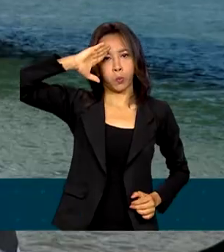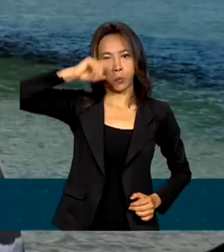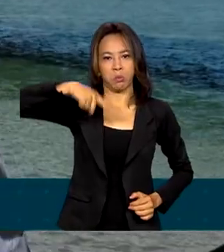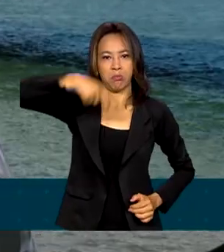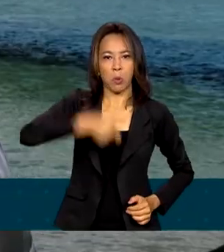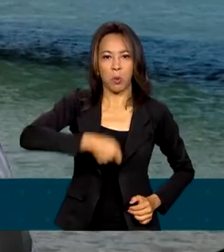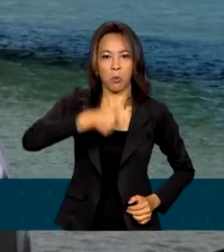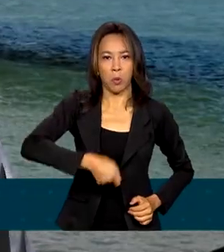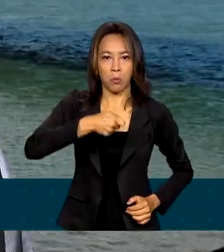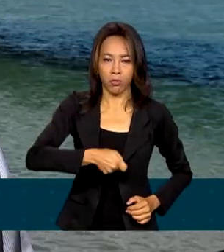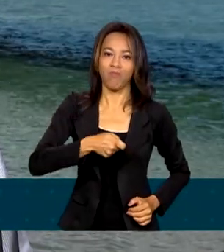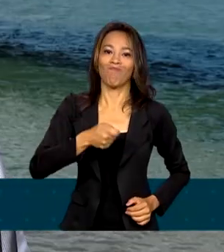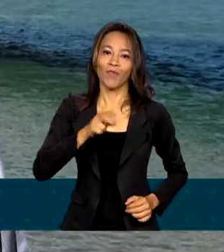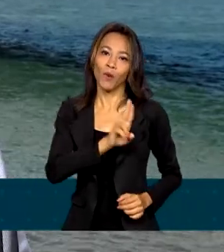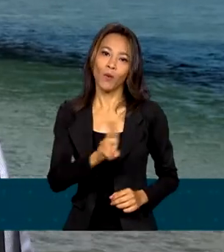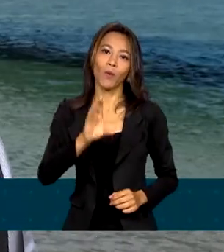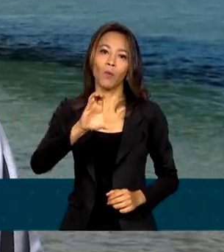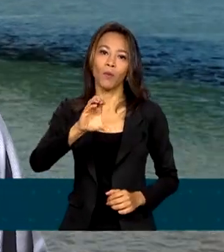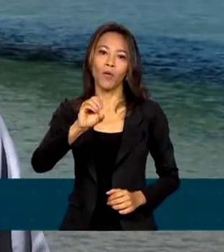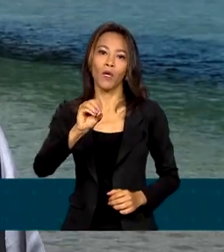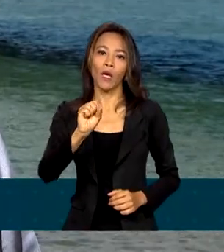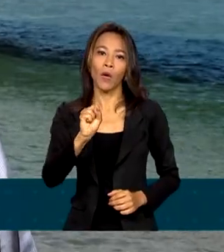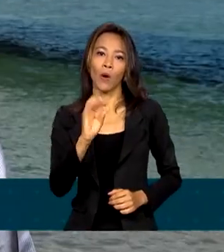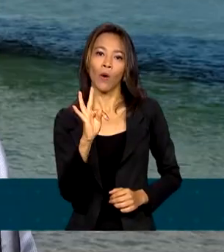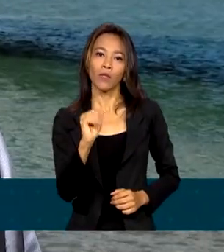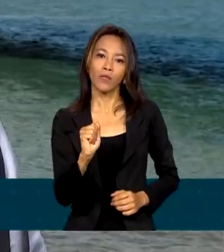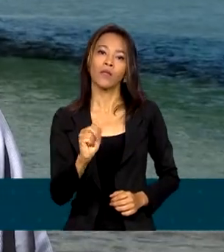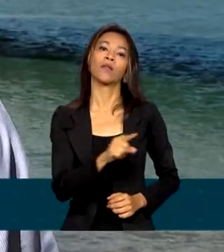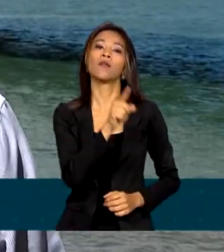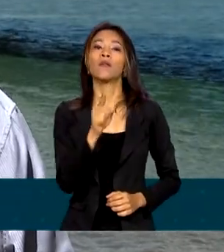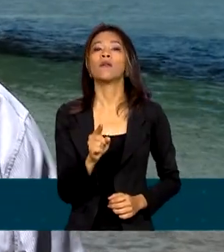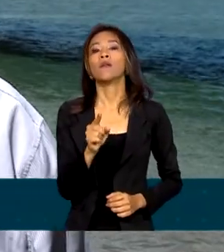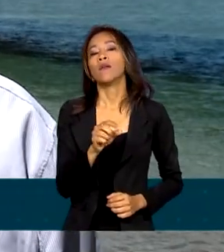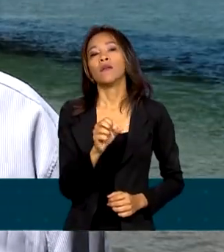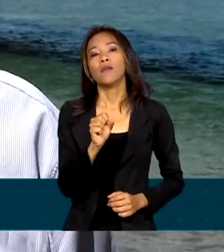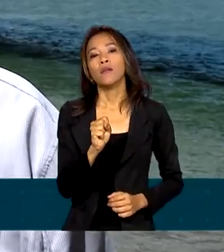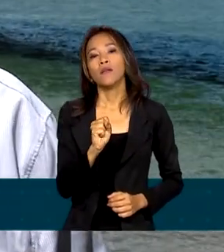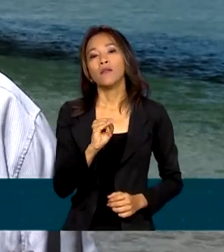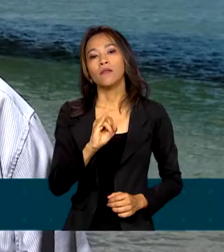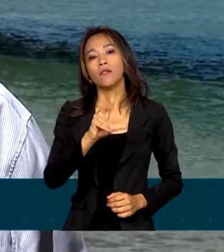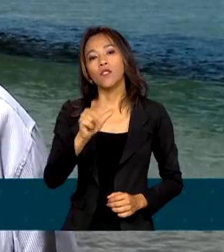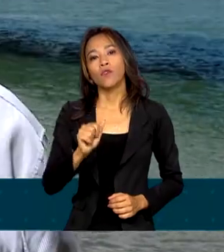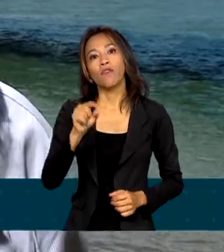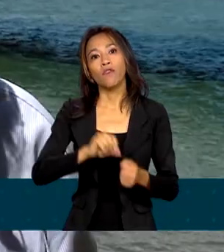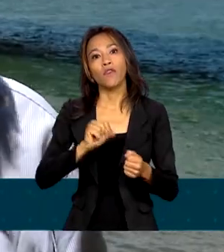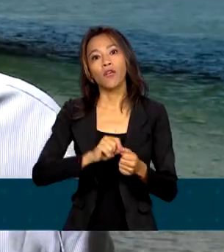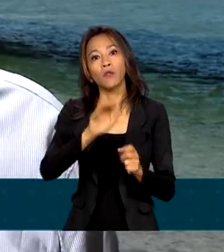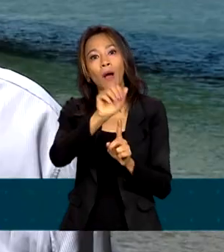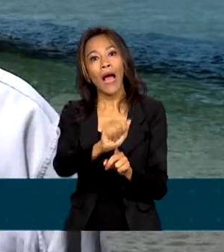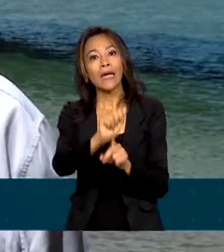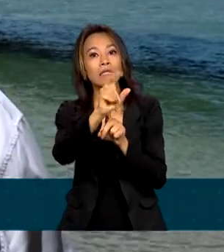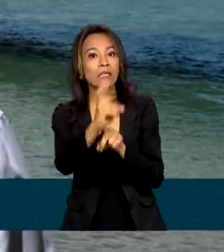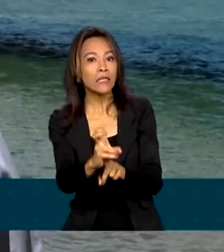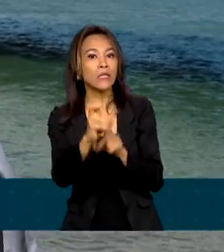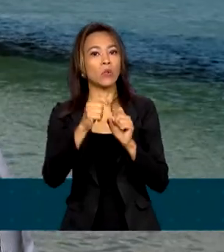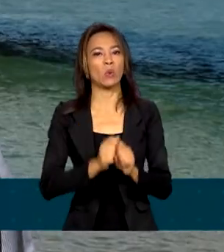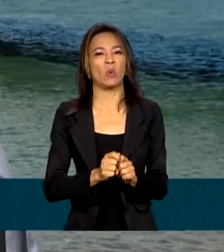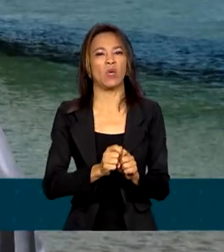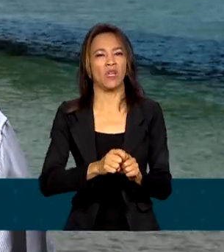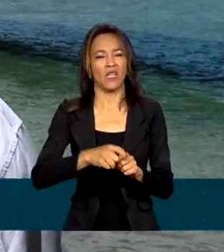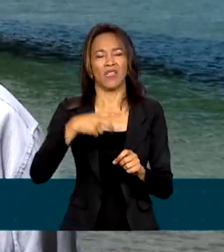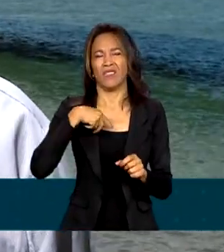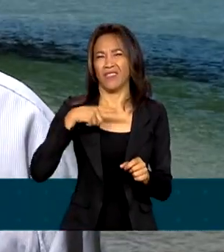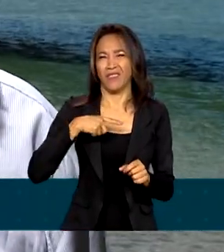linha dura Costa e Silva. Fez o AI-5, que intensificou a tortura, desaparecimento, cassação de mandato,